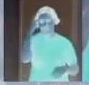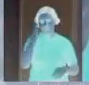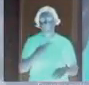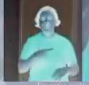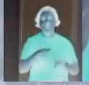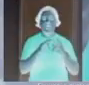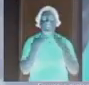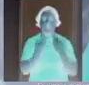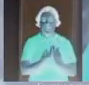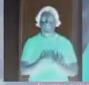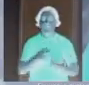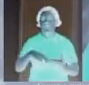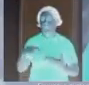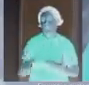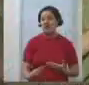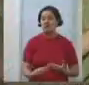perecer